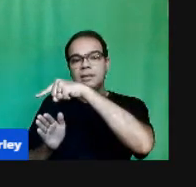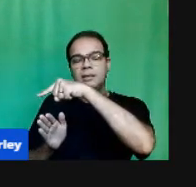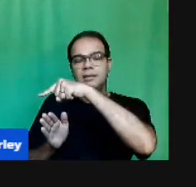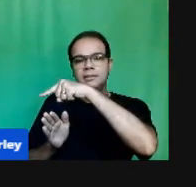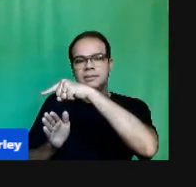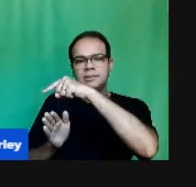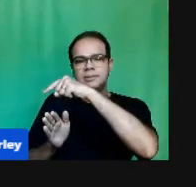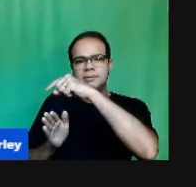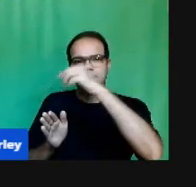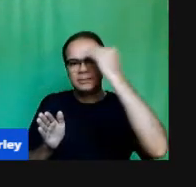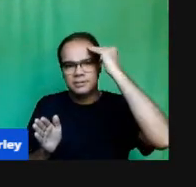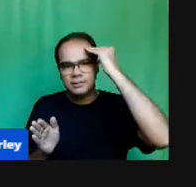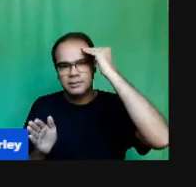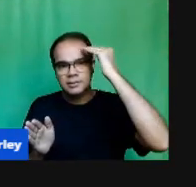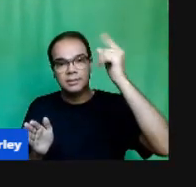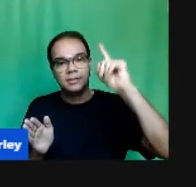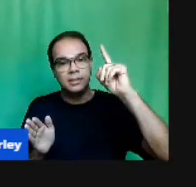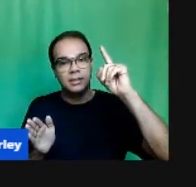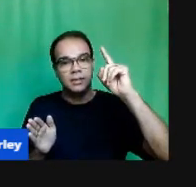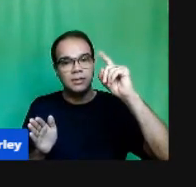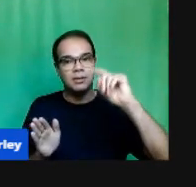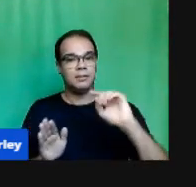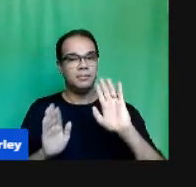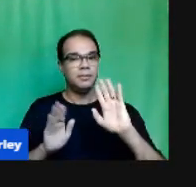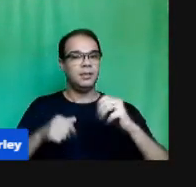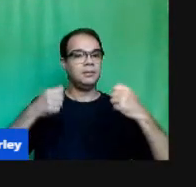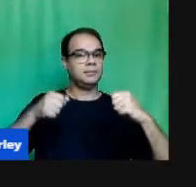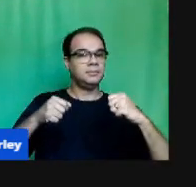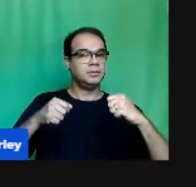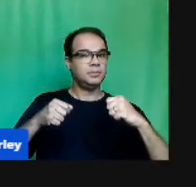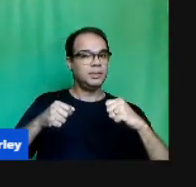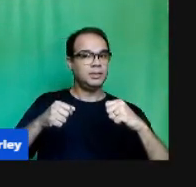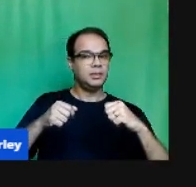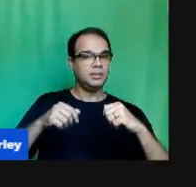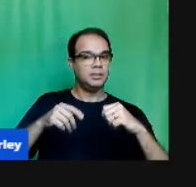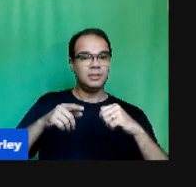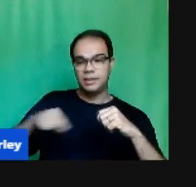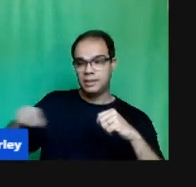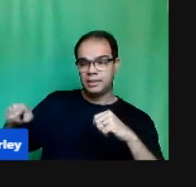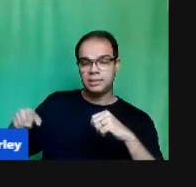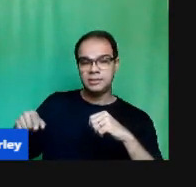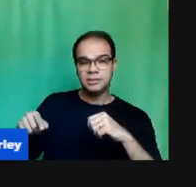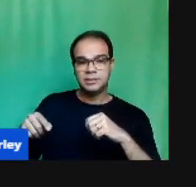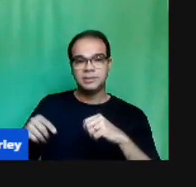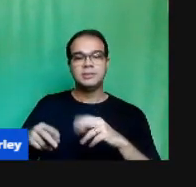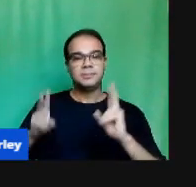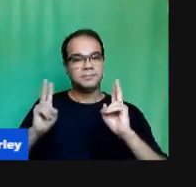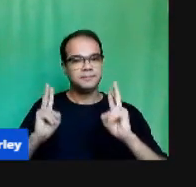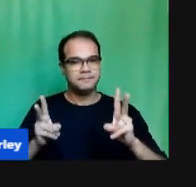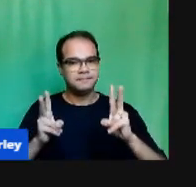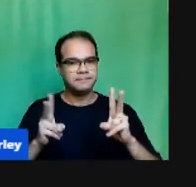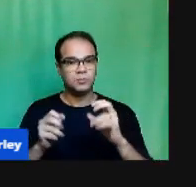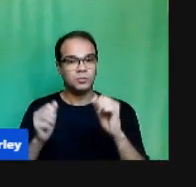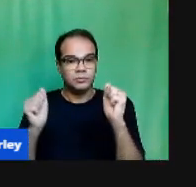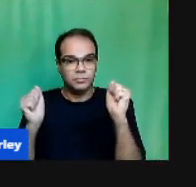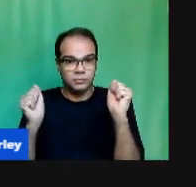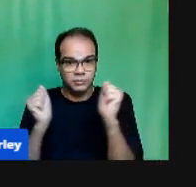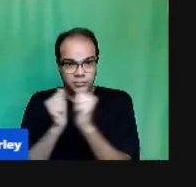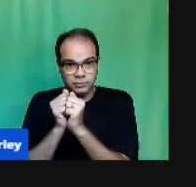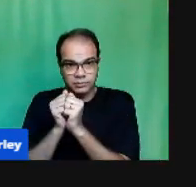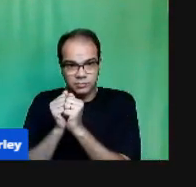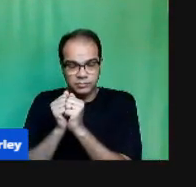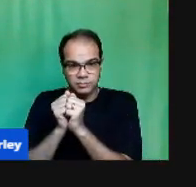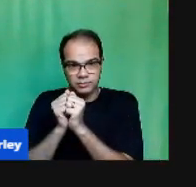Buscar meios De avaliação Que demandem A participação Ativa Dos alunos No processo De construção